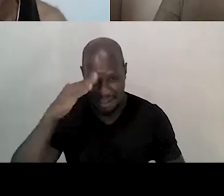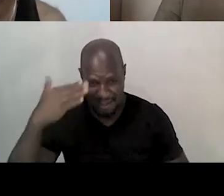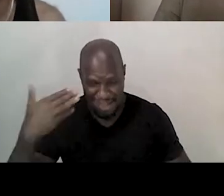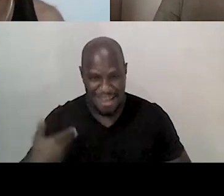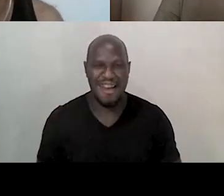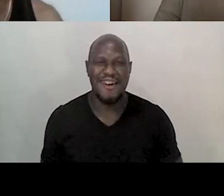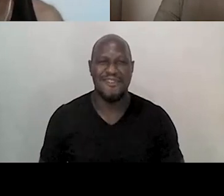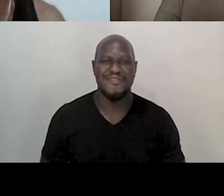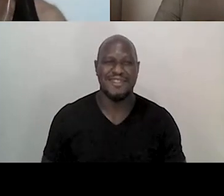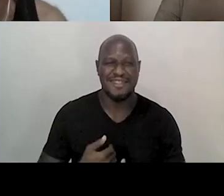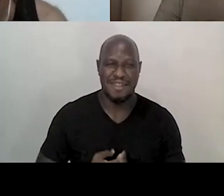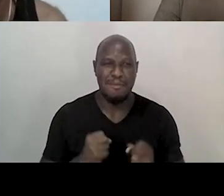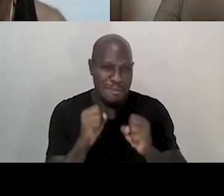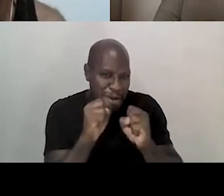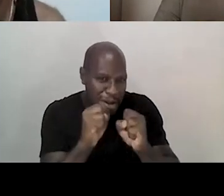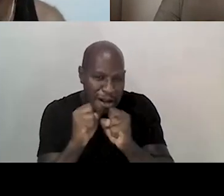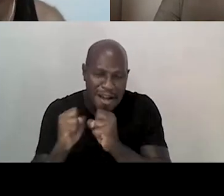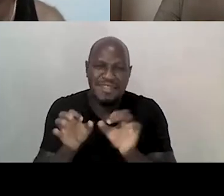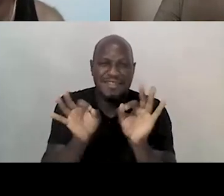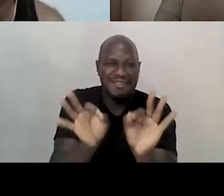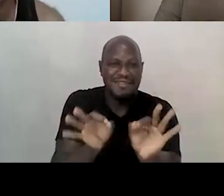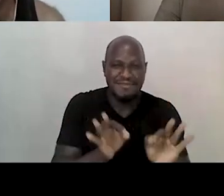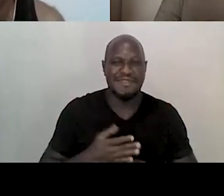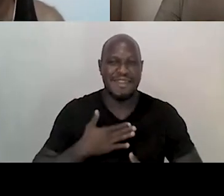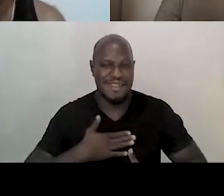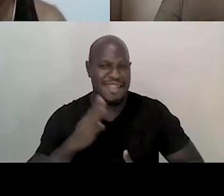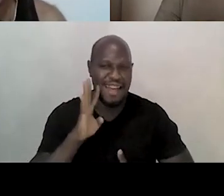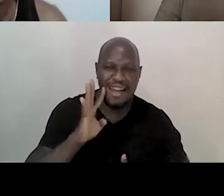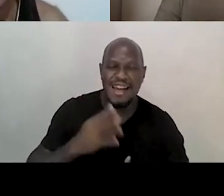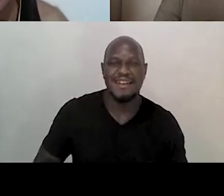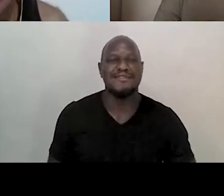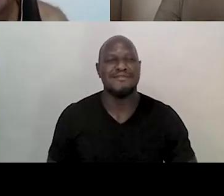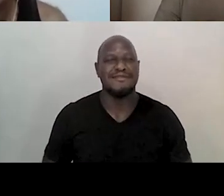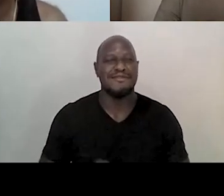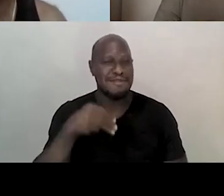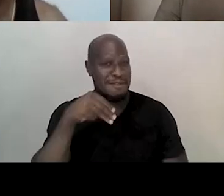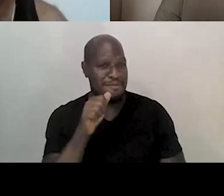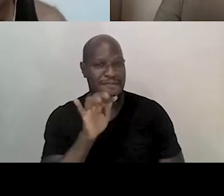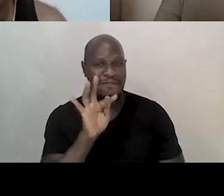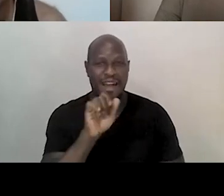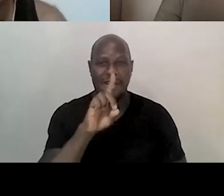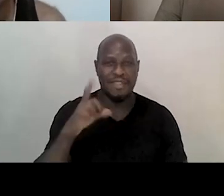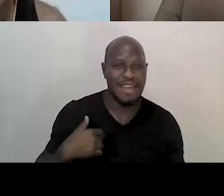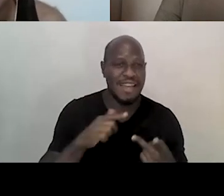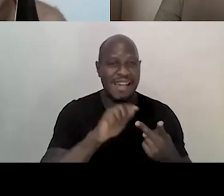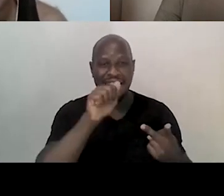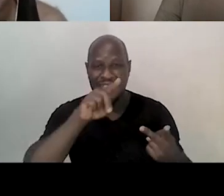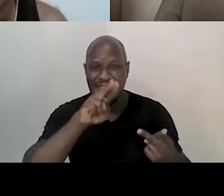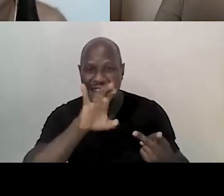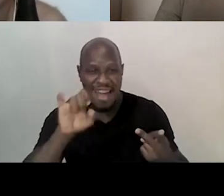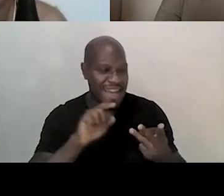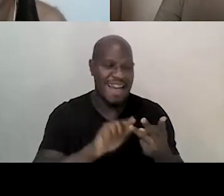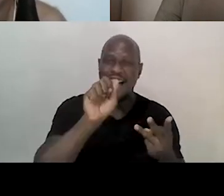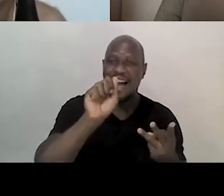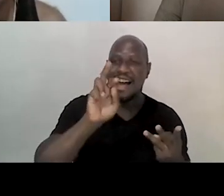Salve, salve! Pode ser, com certeza. Bacana, Mafalda. André, Arilson, é um prazer estar